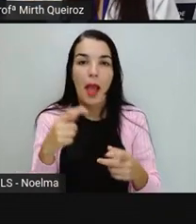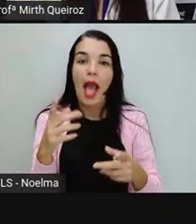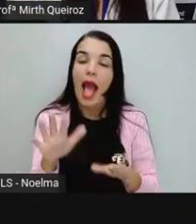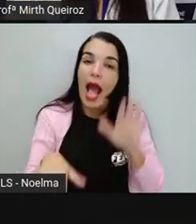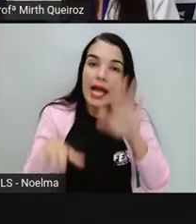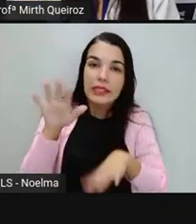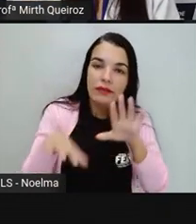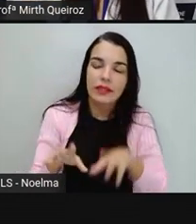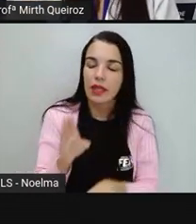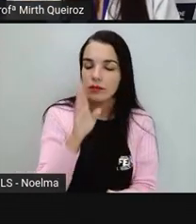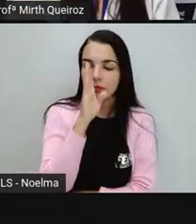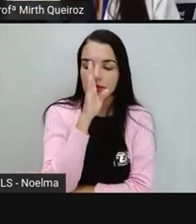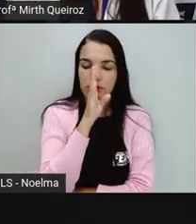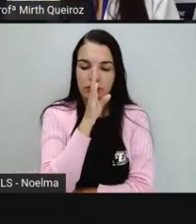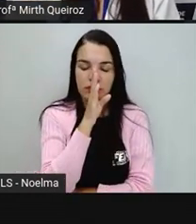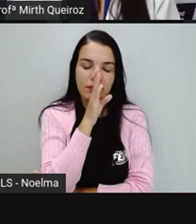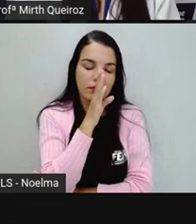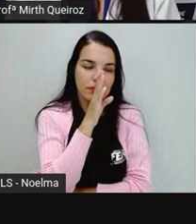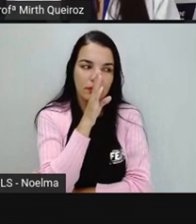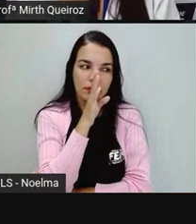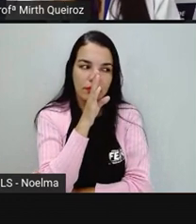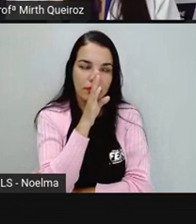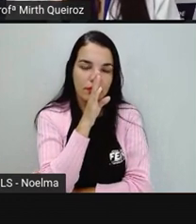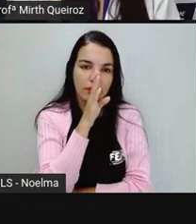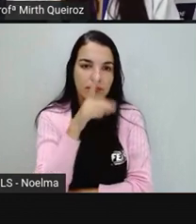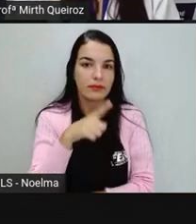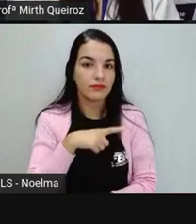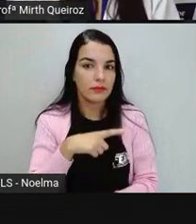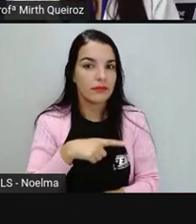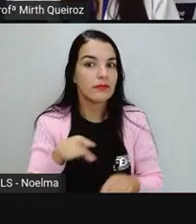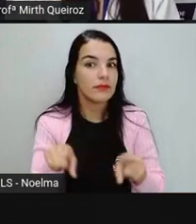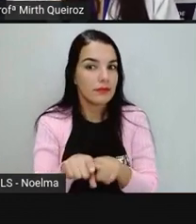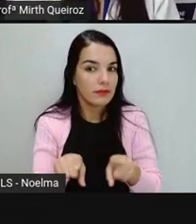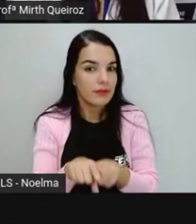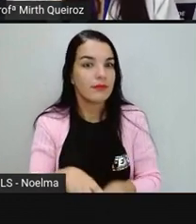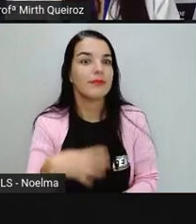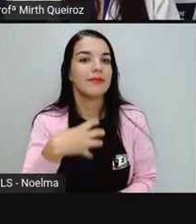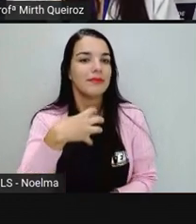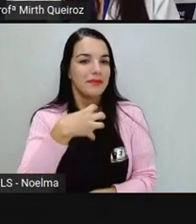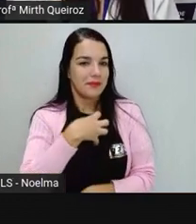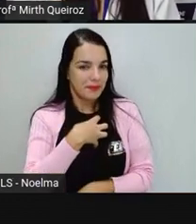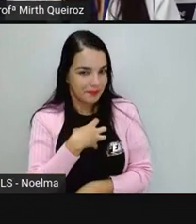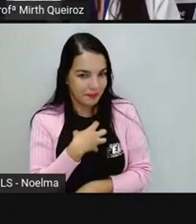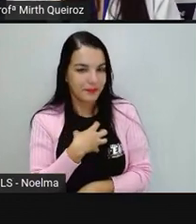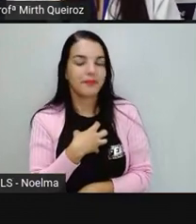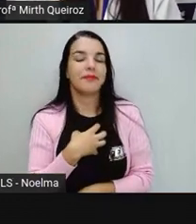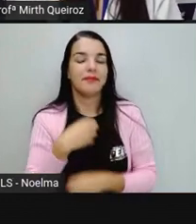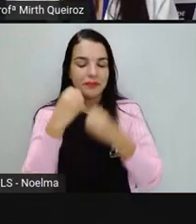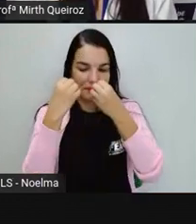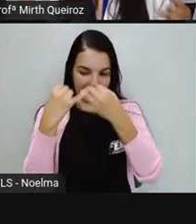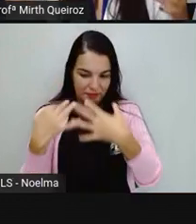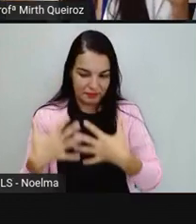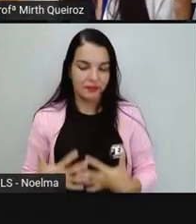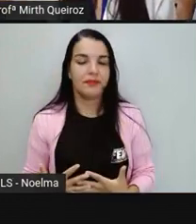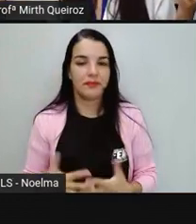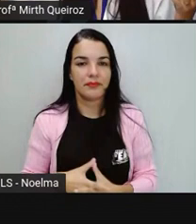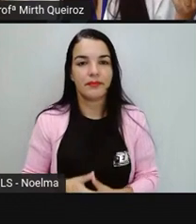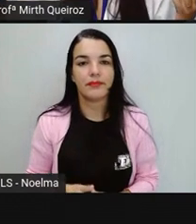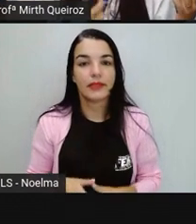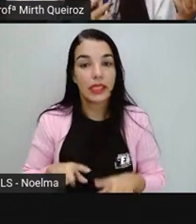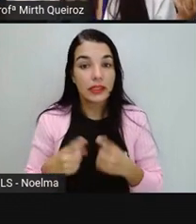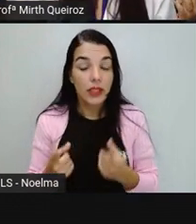diz muito mais do que quando a gente vai expressar através da fala. Então, essa